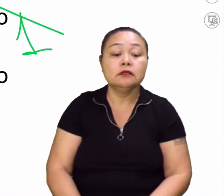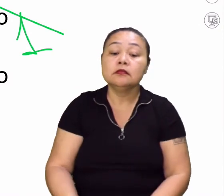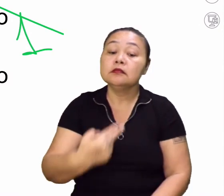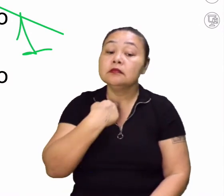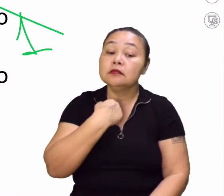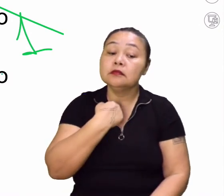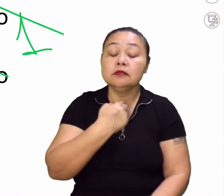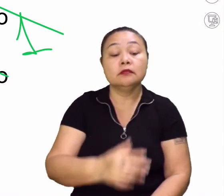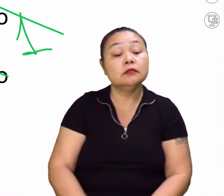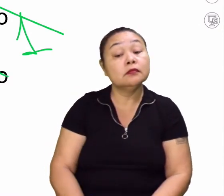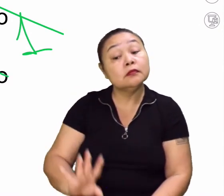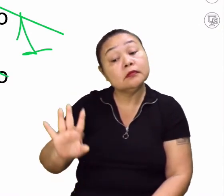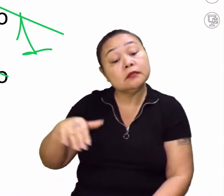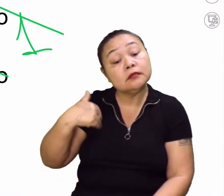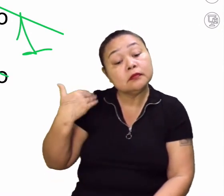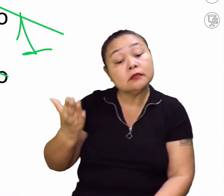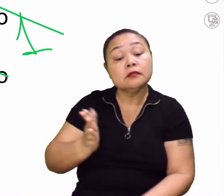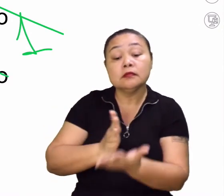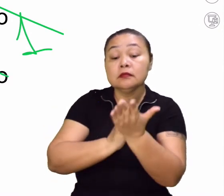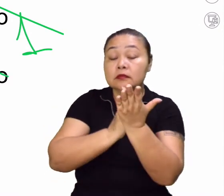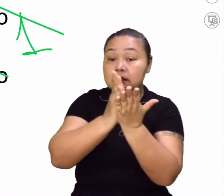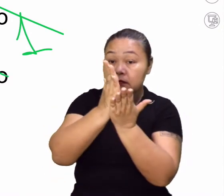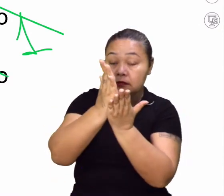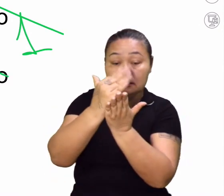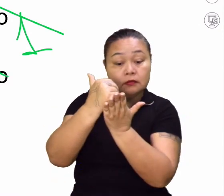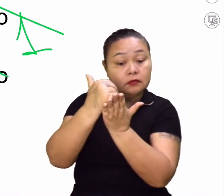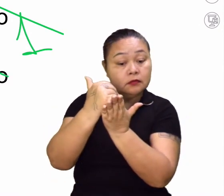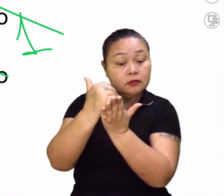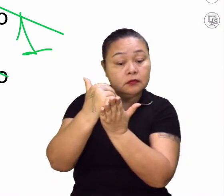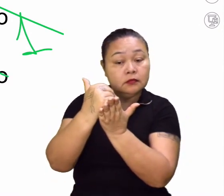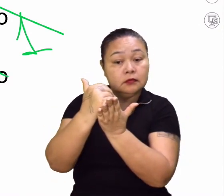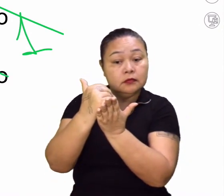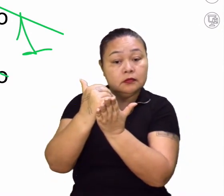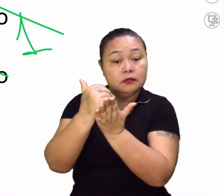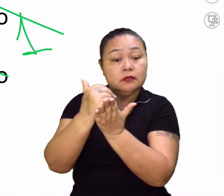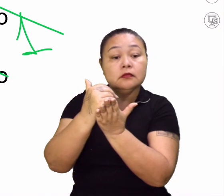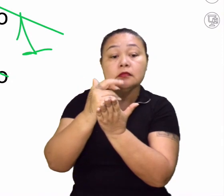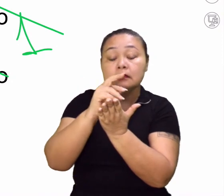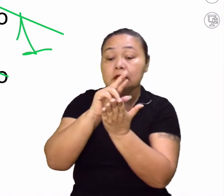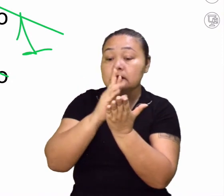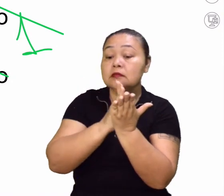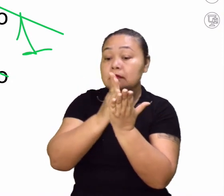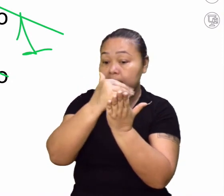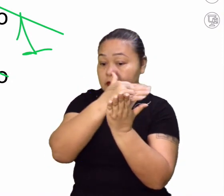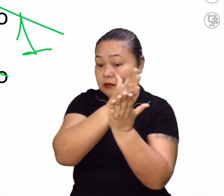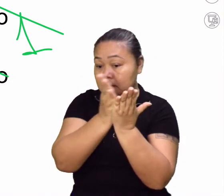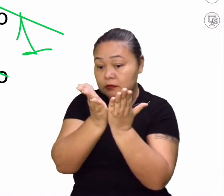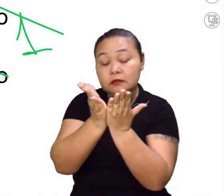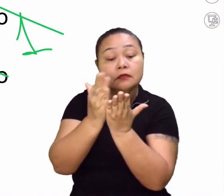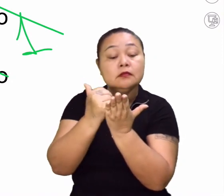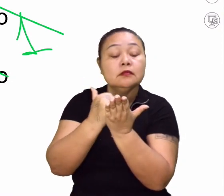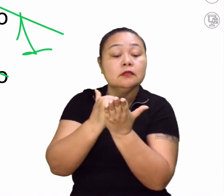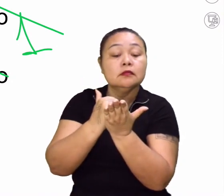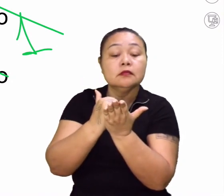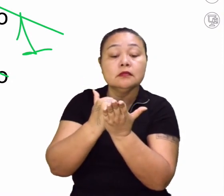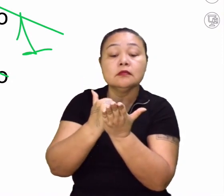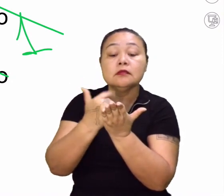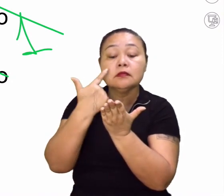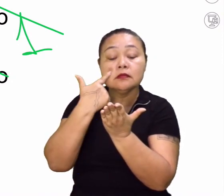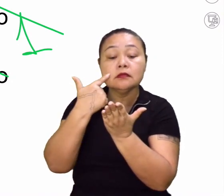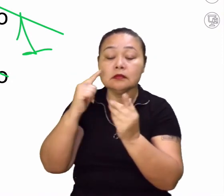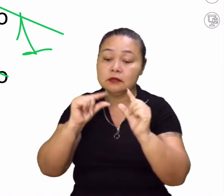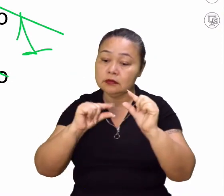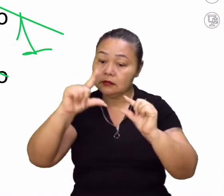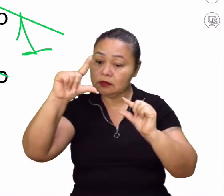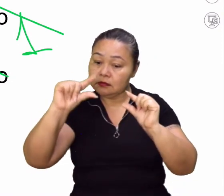pode ser. Indicar a orientação. Opa. Rosa dos ventos. Indicar a orientação. Norte e sul, leste e oeste. E expressar